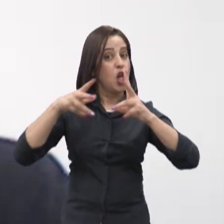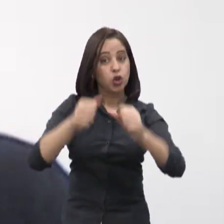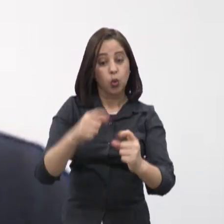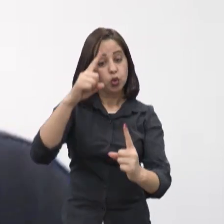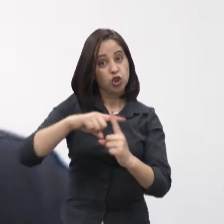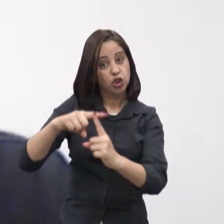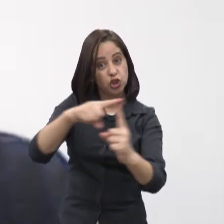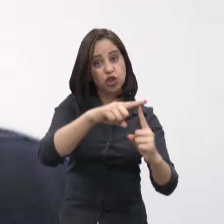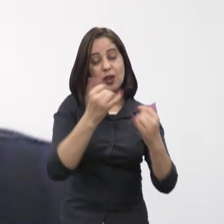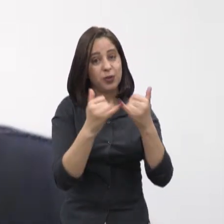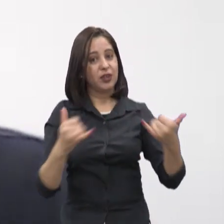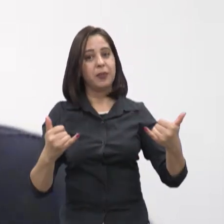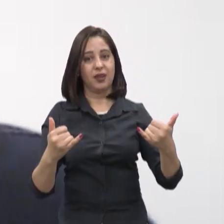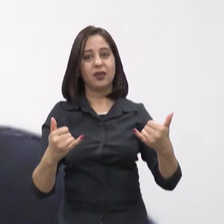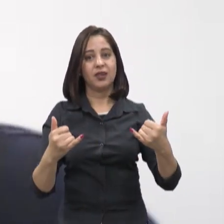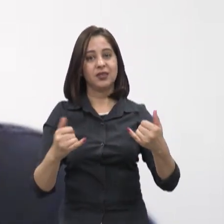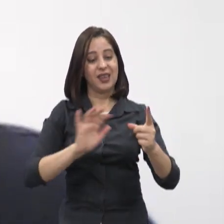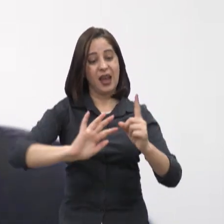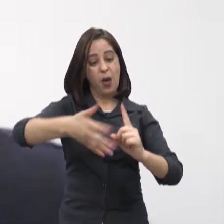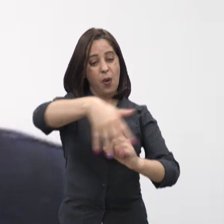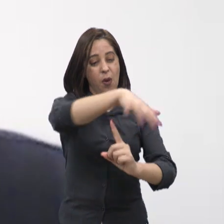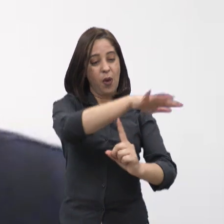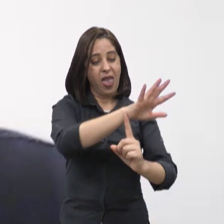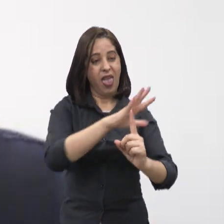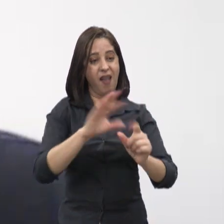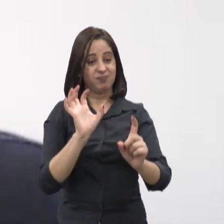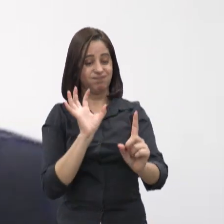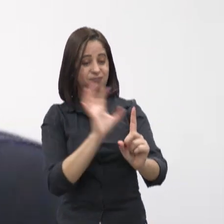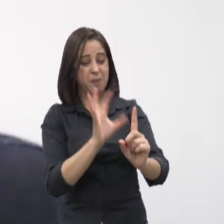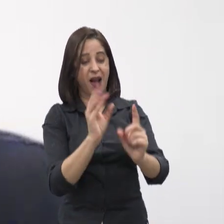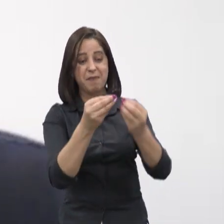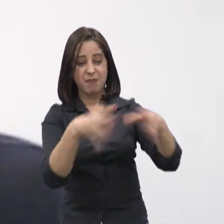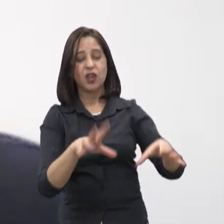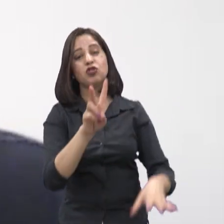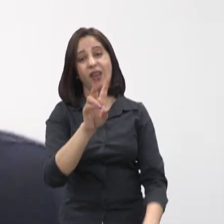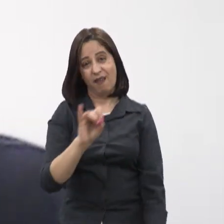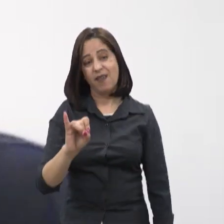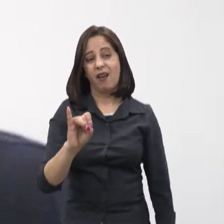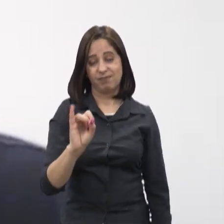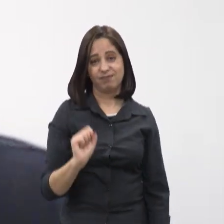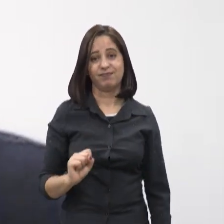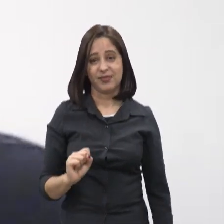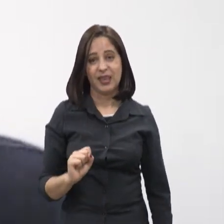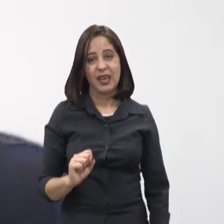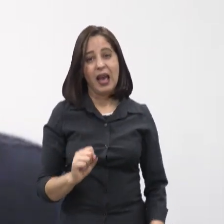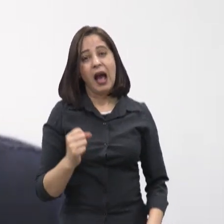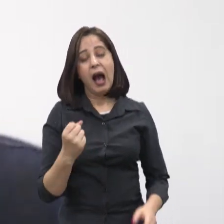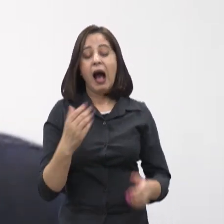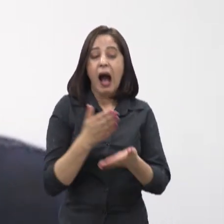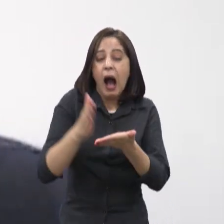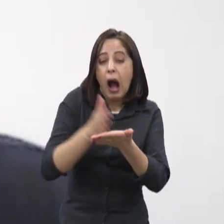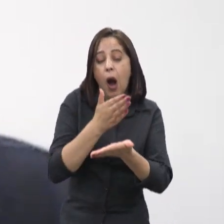produção de energia vão ter em algum grau de intensidade, em alguma magnitude,